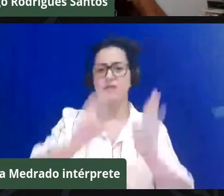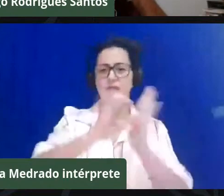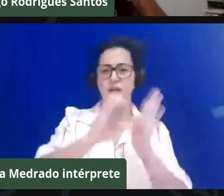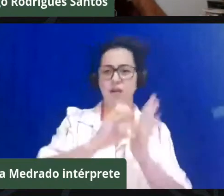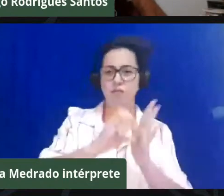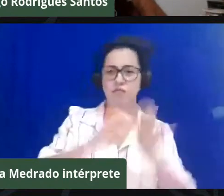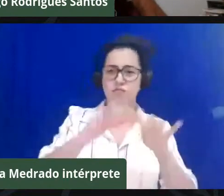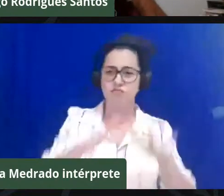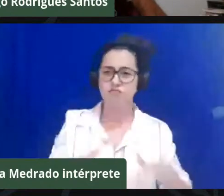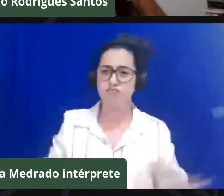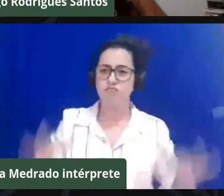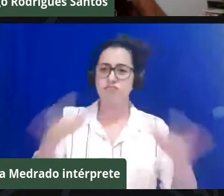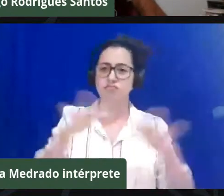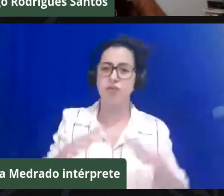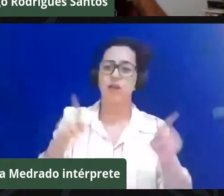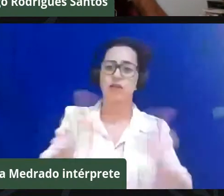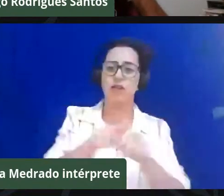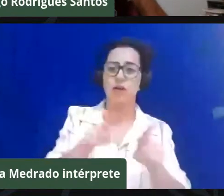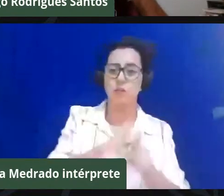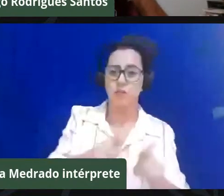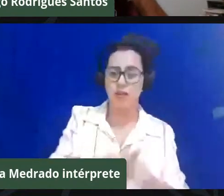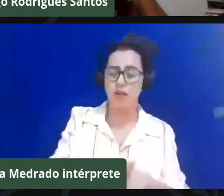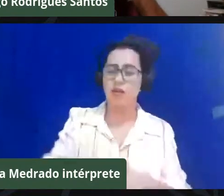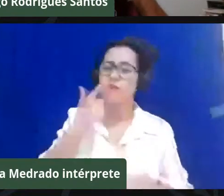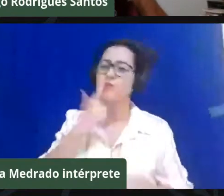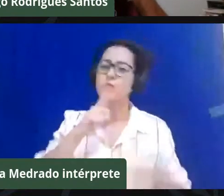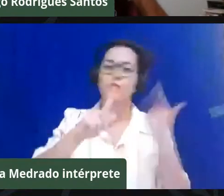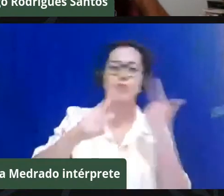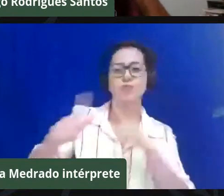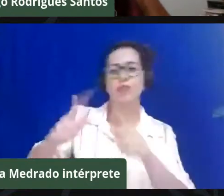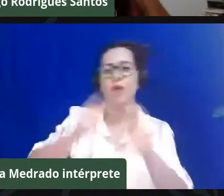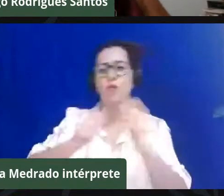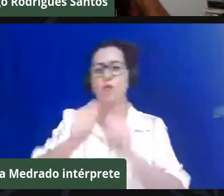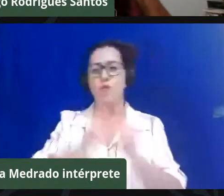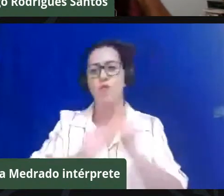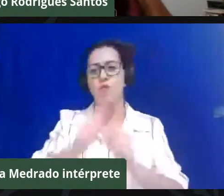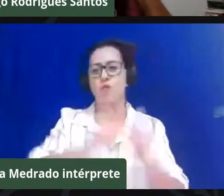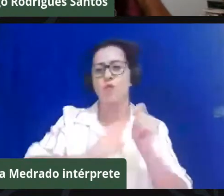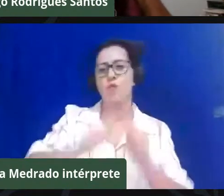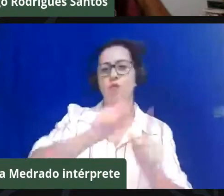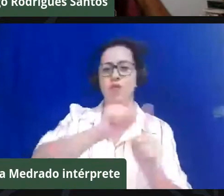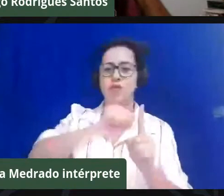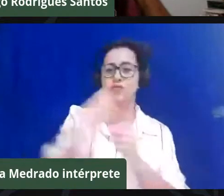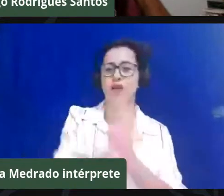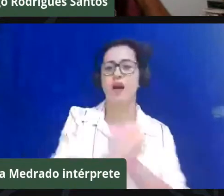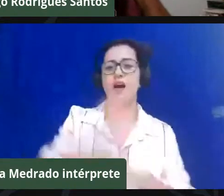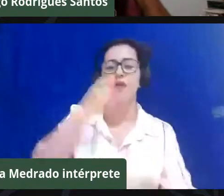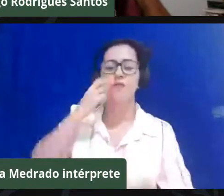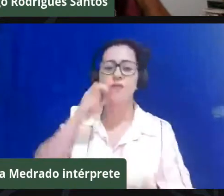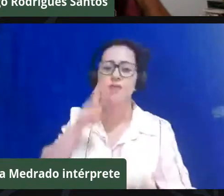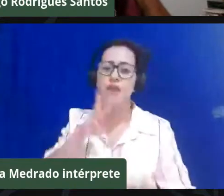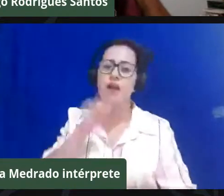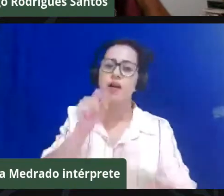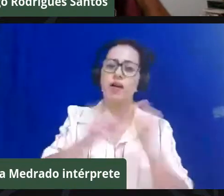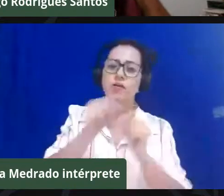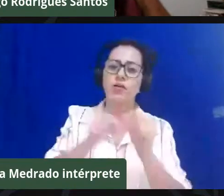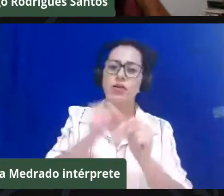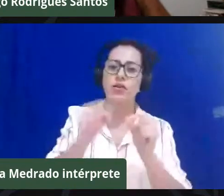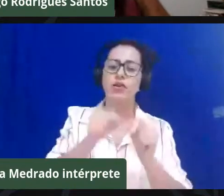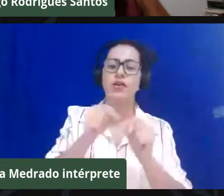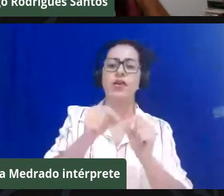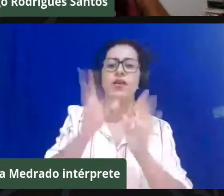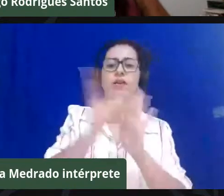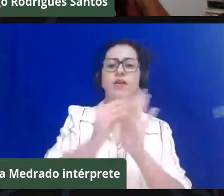comunidades, desses territórios, mas também das conquistas econômicas, sociais, a gente vê alguns dados do